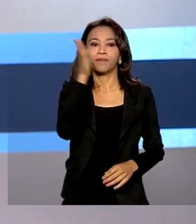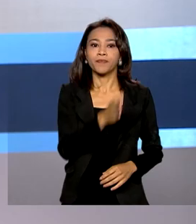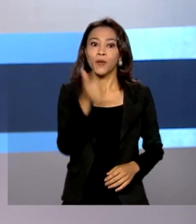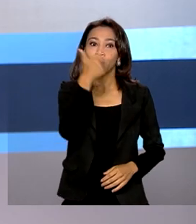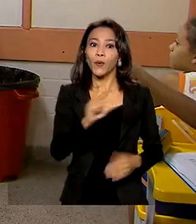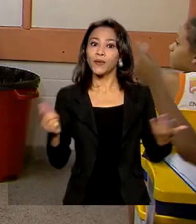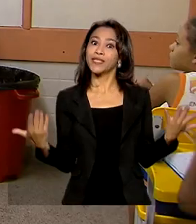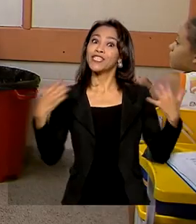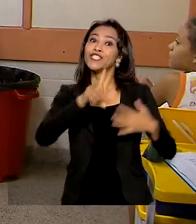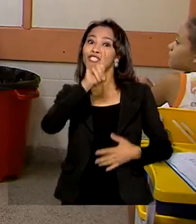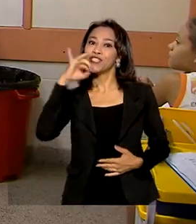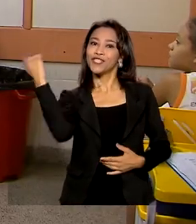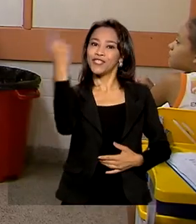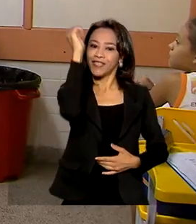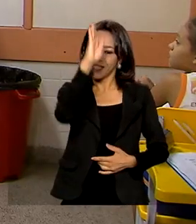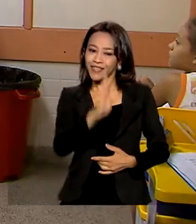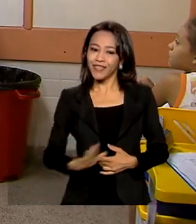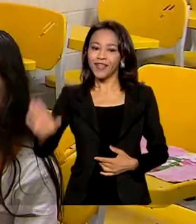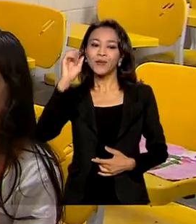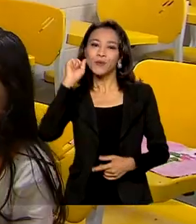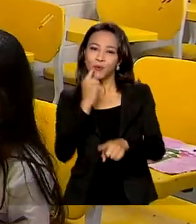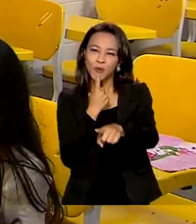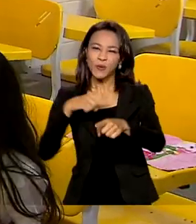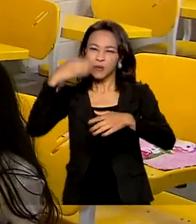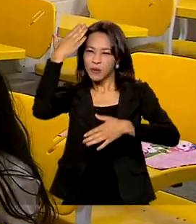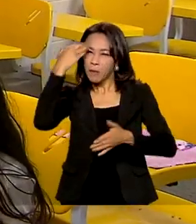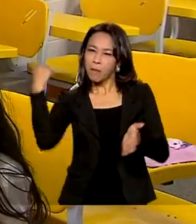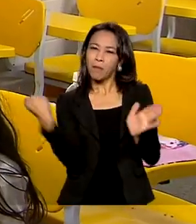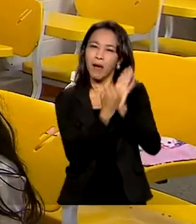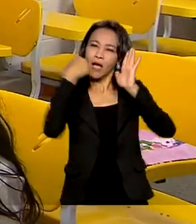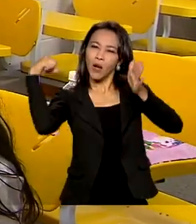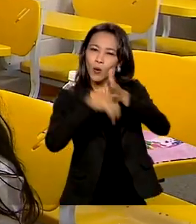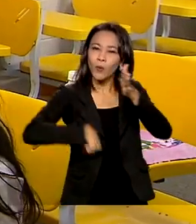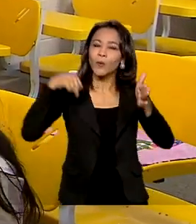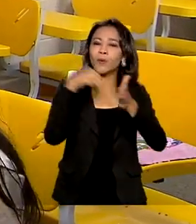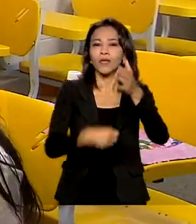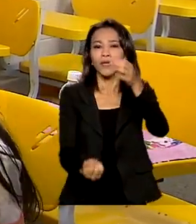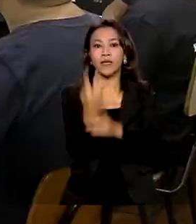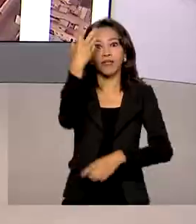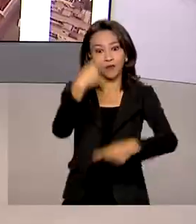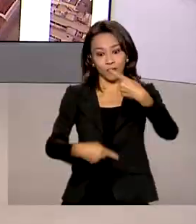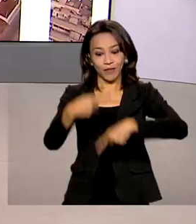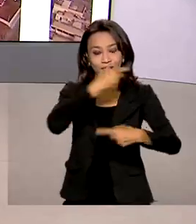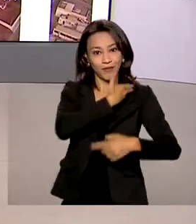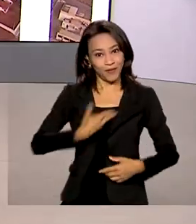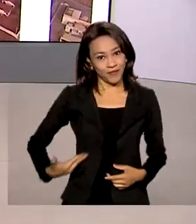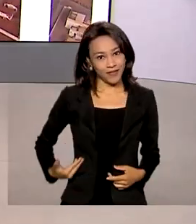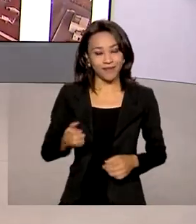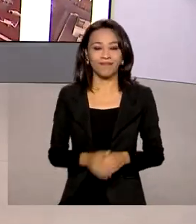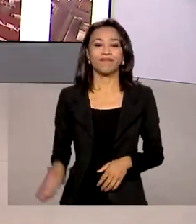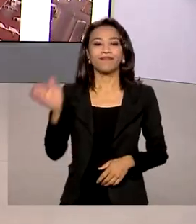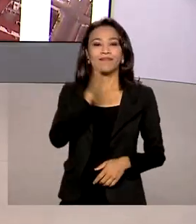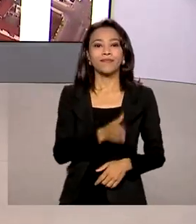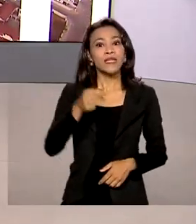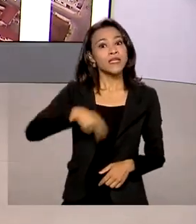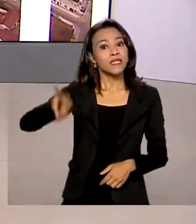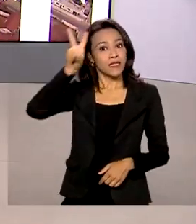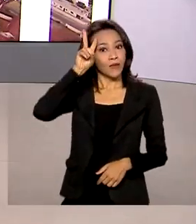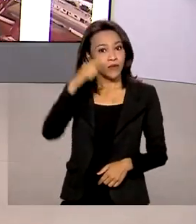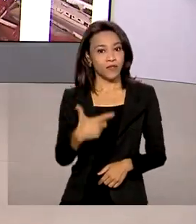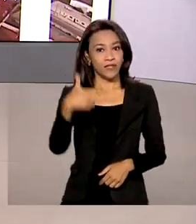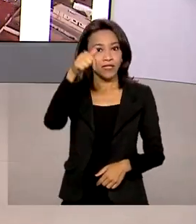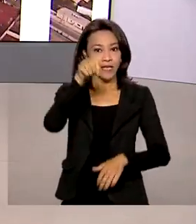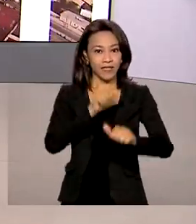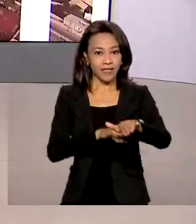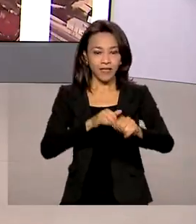Dia Nacional dos Surdos marca a luta pela criação de políticas públicas. Segunda-feira, 27 de